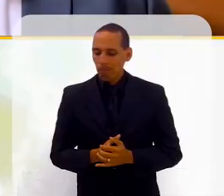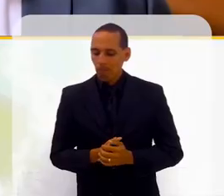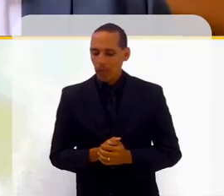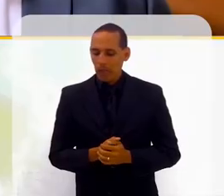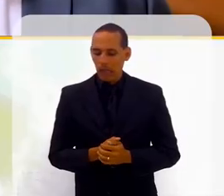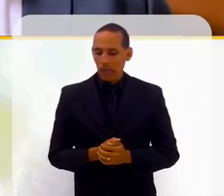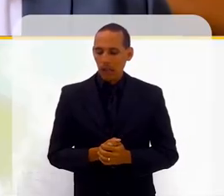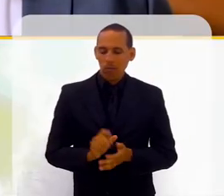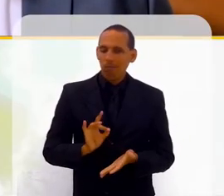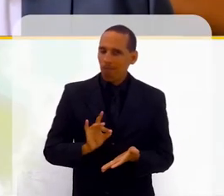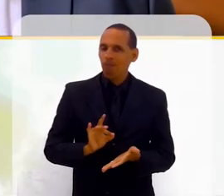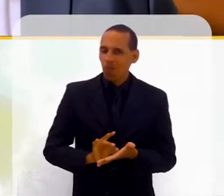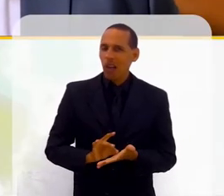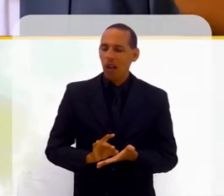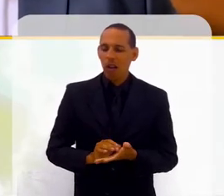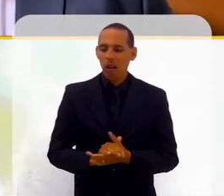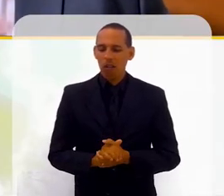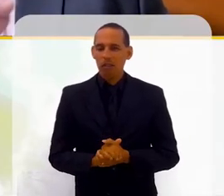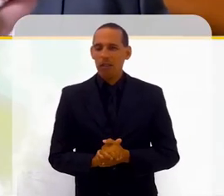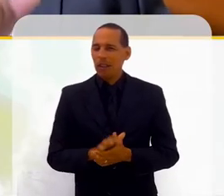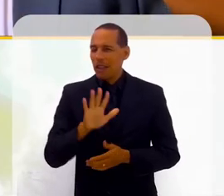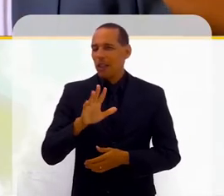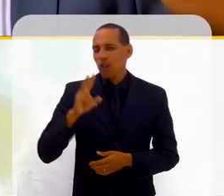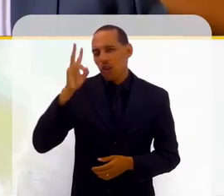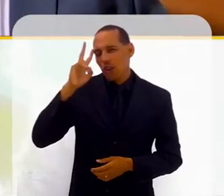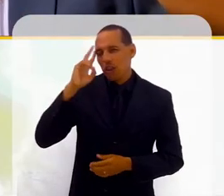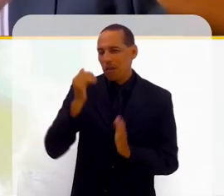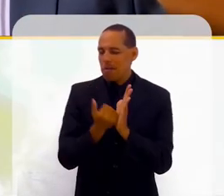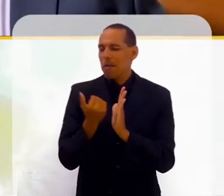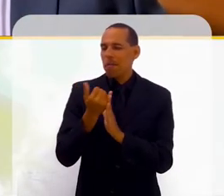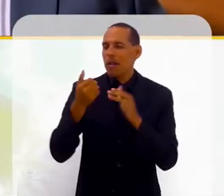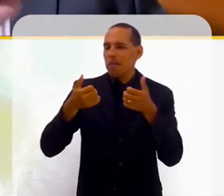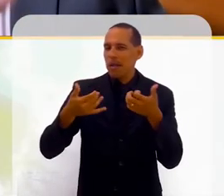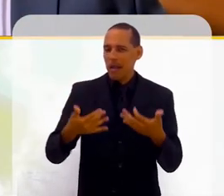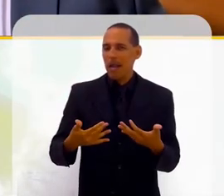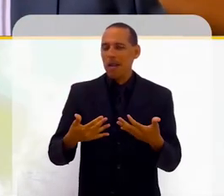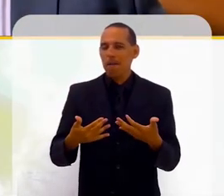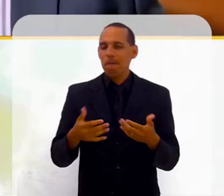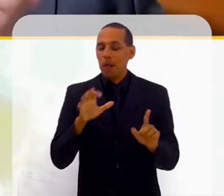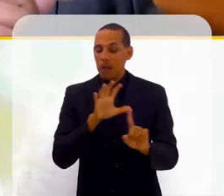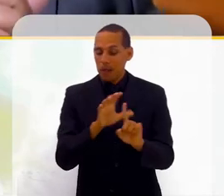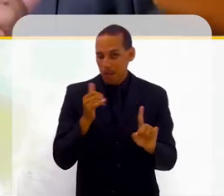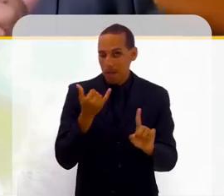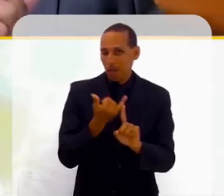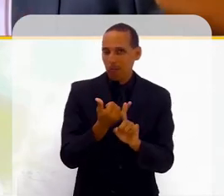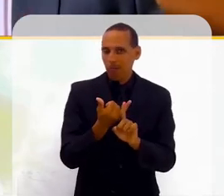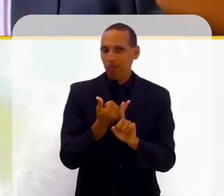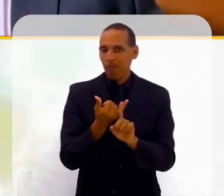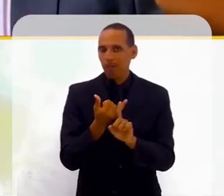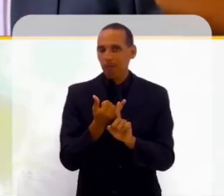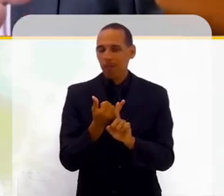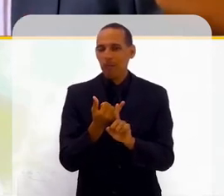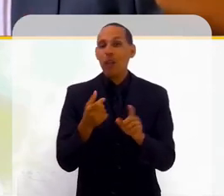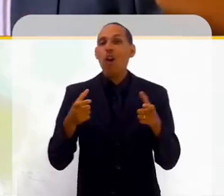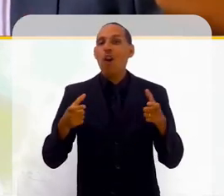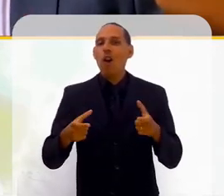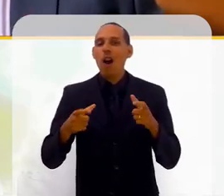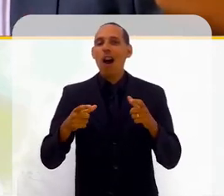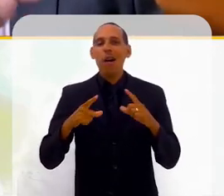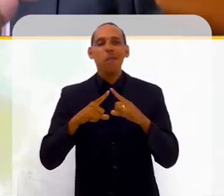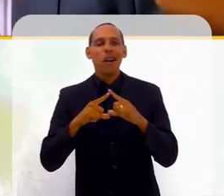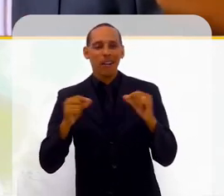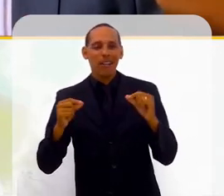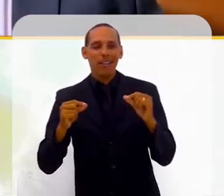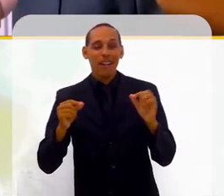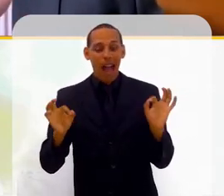Eu, na verdade, assim, deixa eu só contar um pouco mais da história de bullying. Aí eu encerro ela em Brasília, quando eu chego em